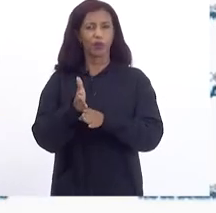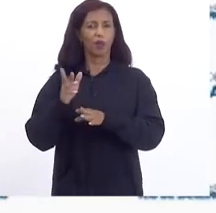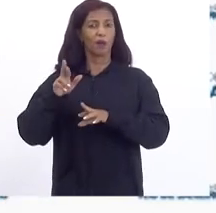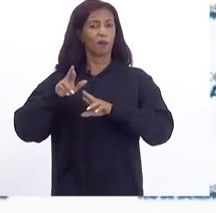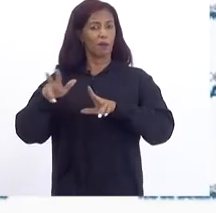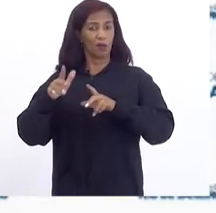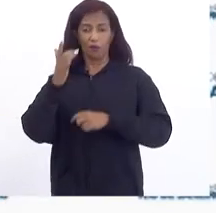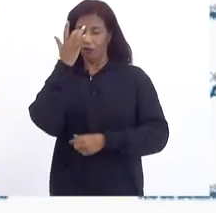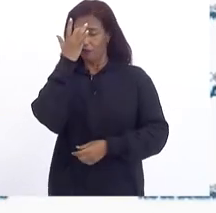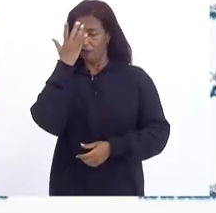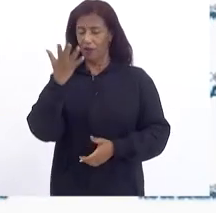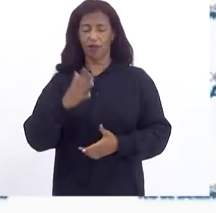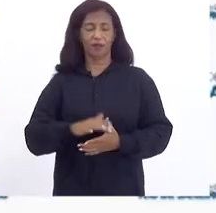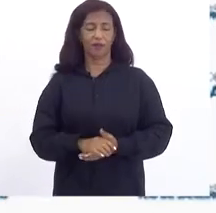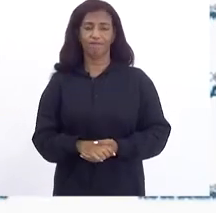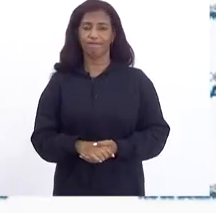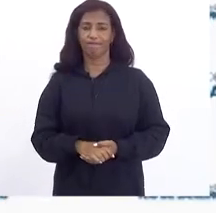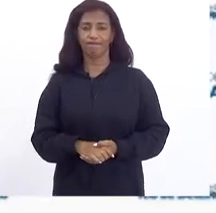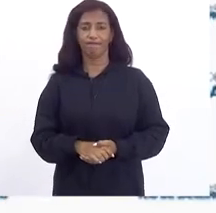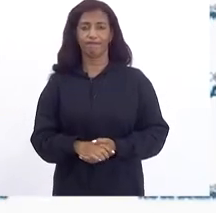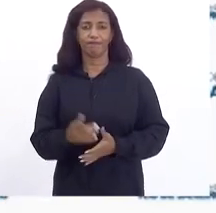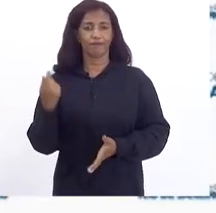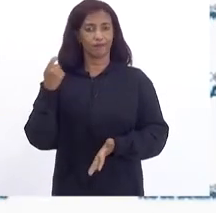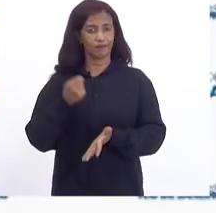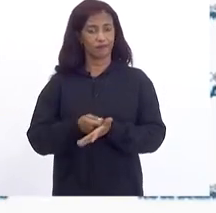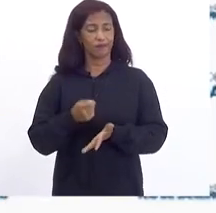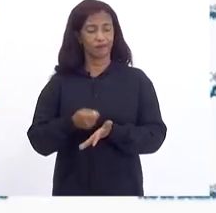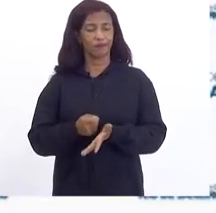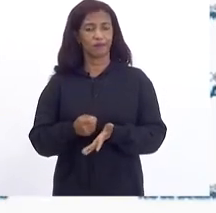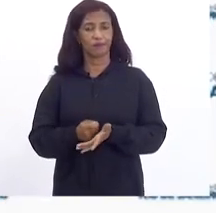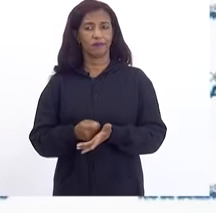uma tarefa Fácil É uma tarefa Que existe